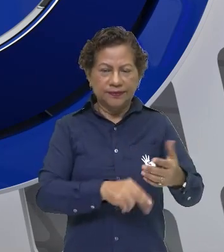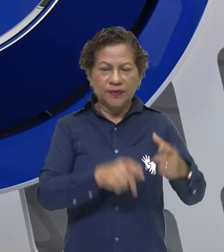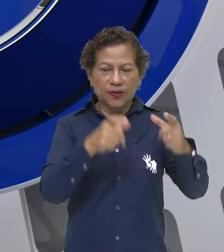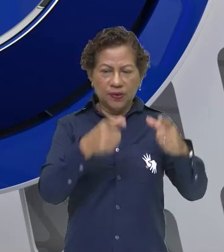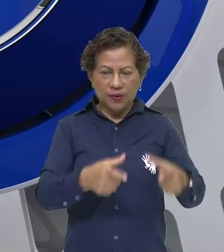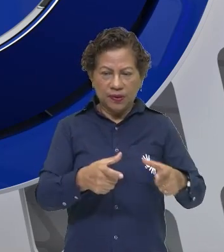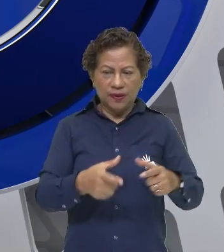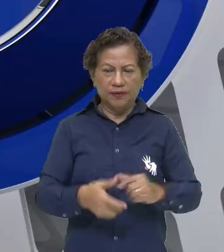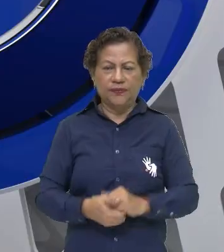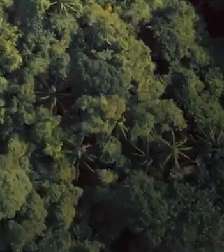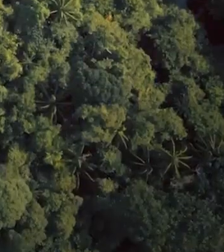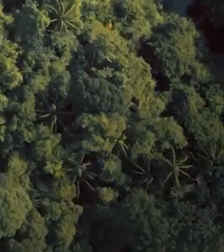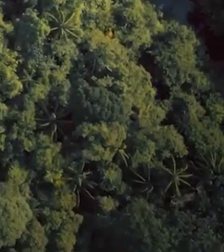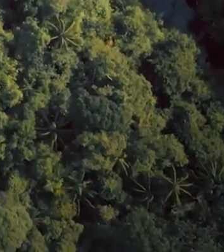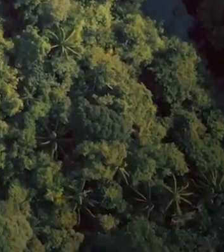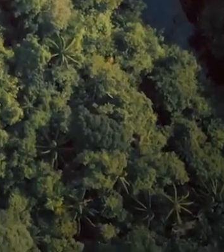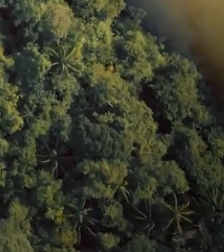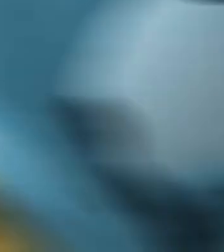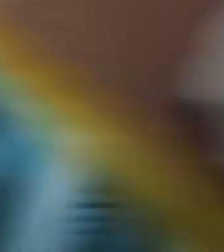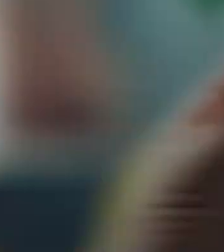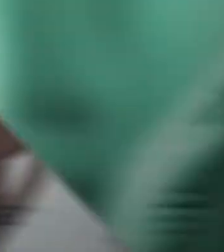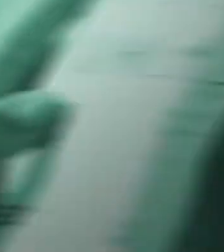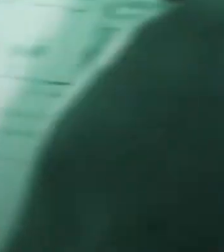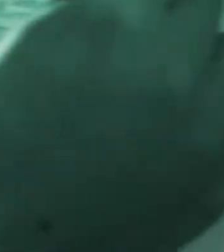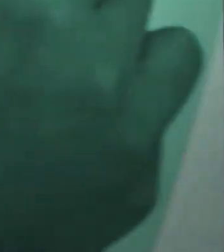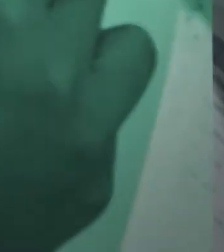interativa. Vamos lá? Tchau. Tchau.